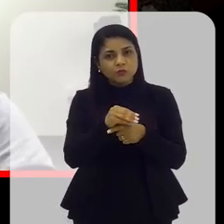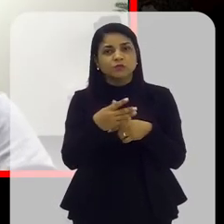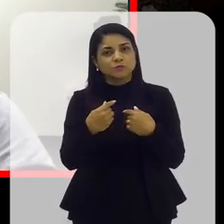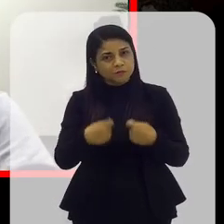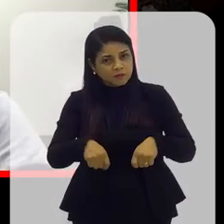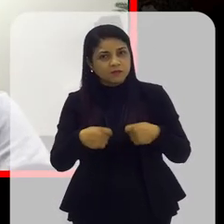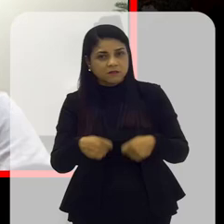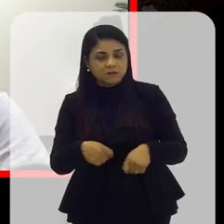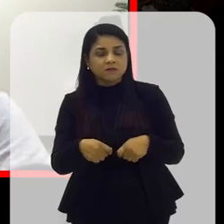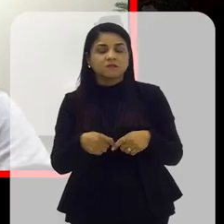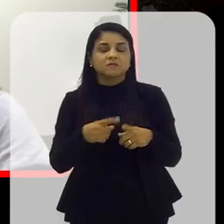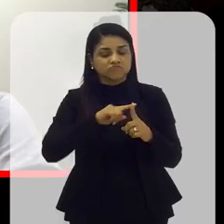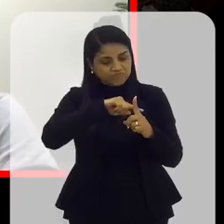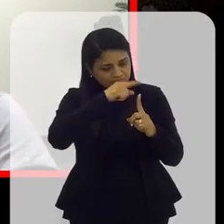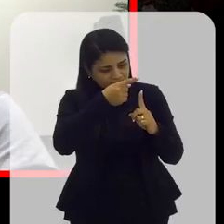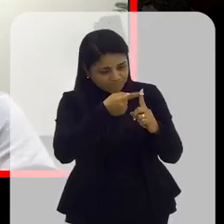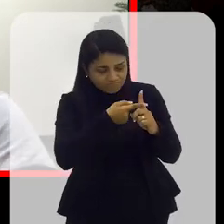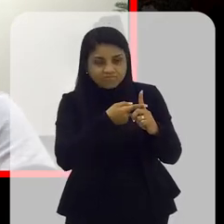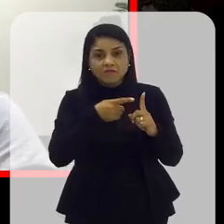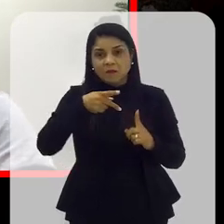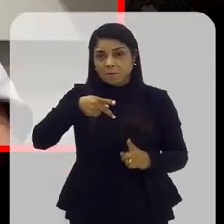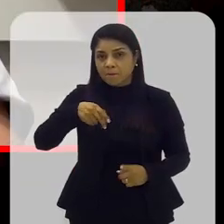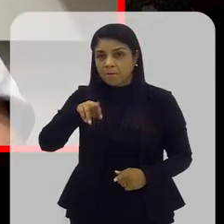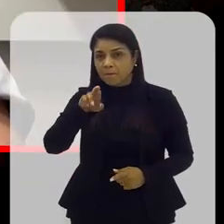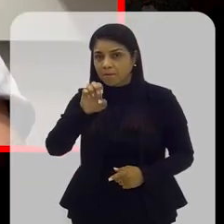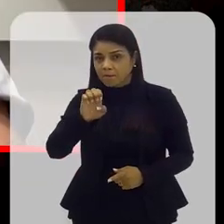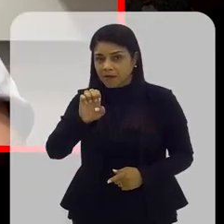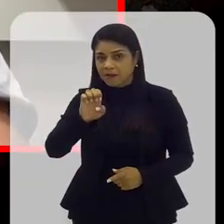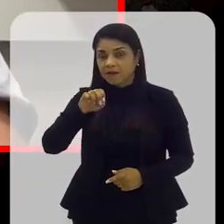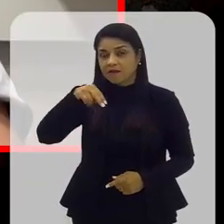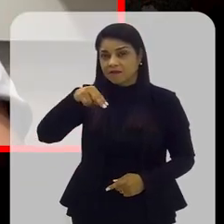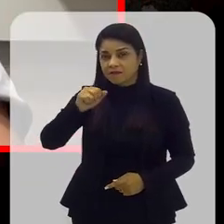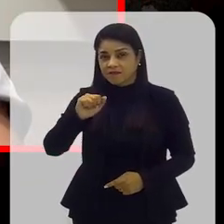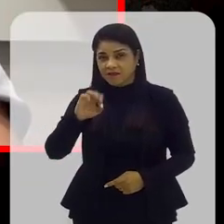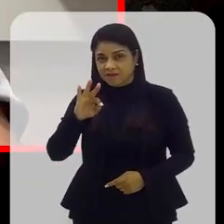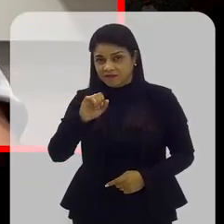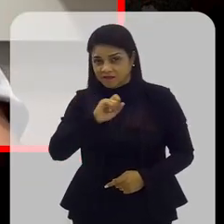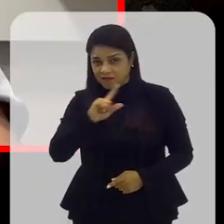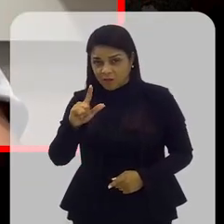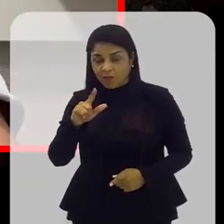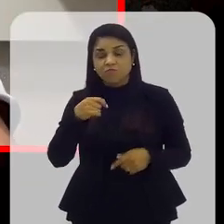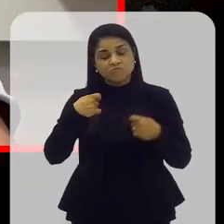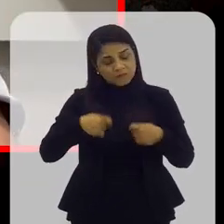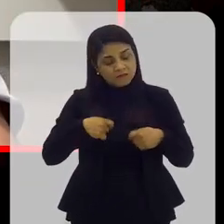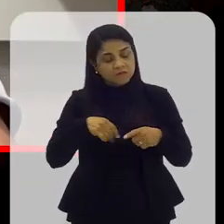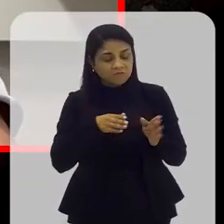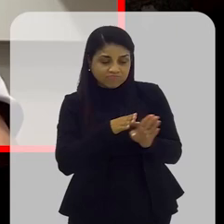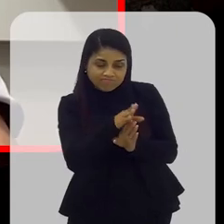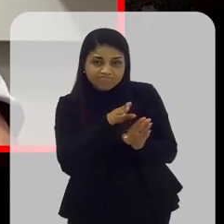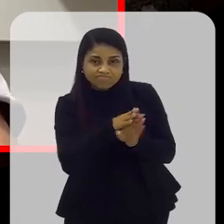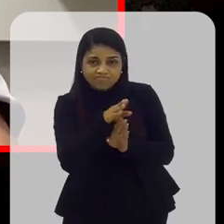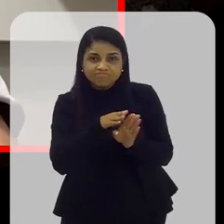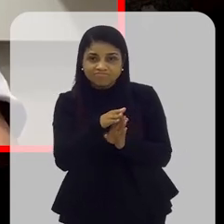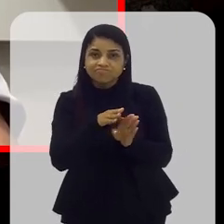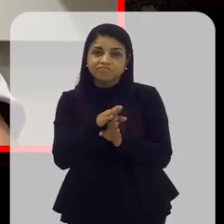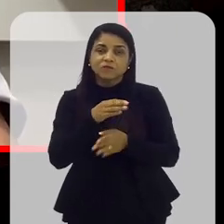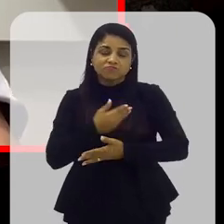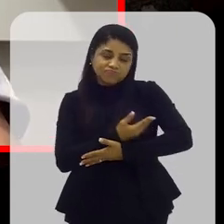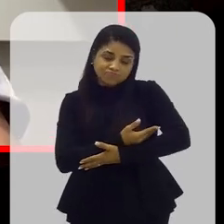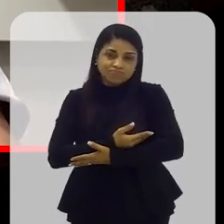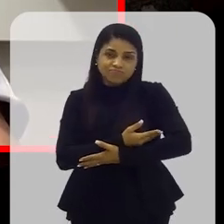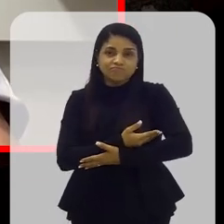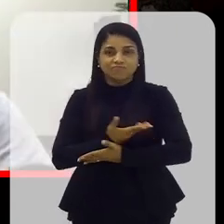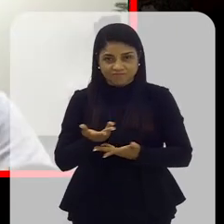Que a gestante precisa fazer, porque quanto mais orientações ela tiver, melhor vai ser o cuidado com essa criança.